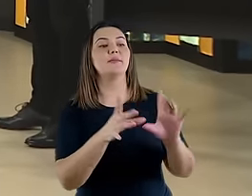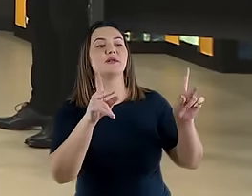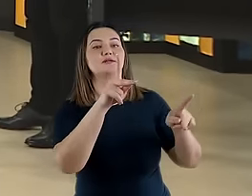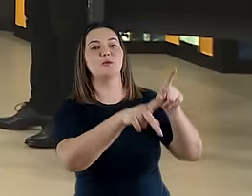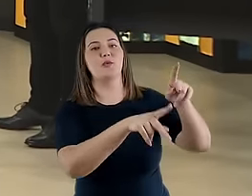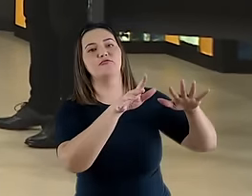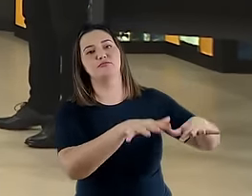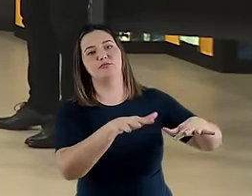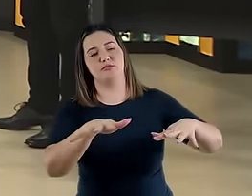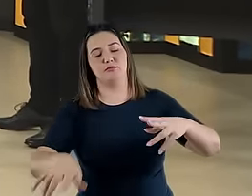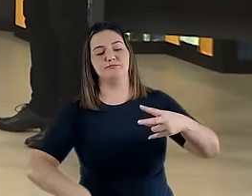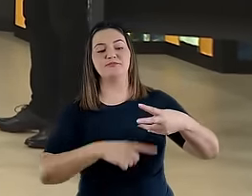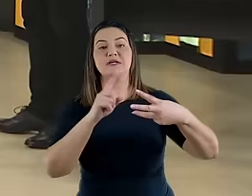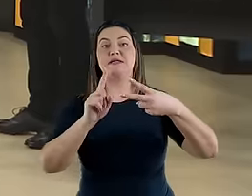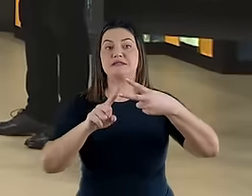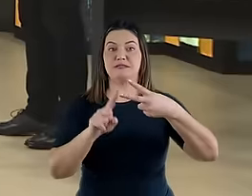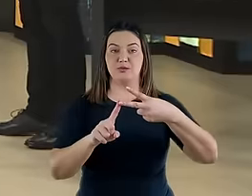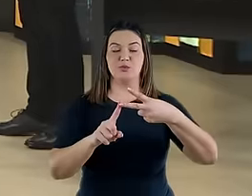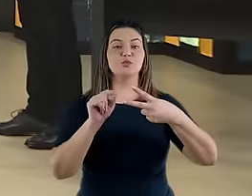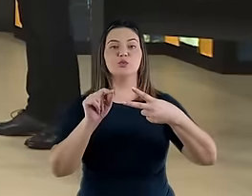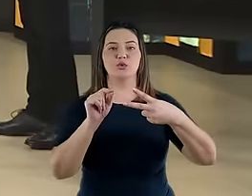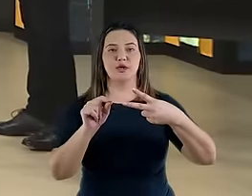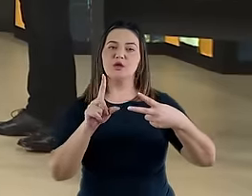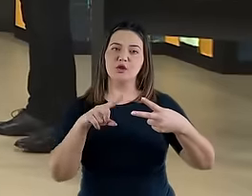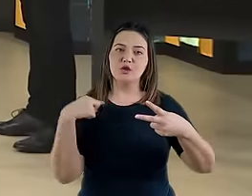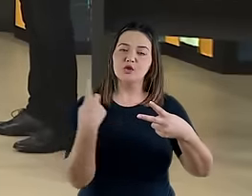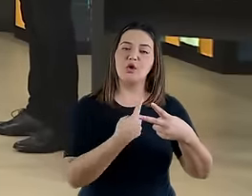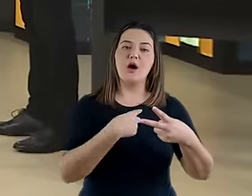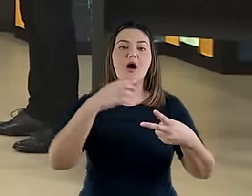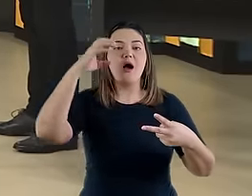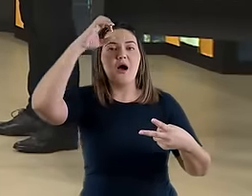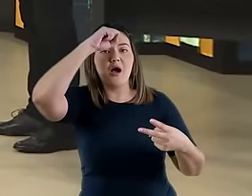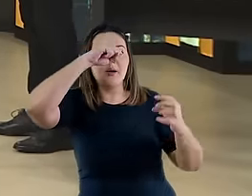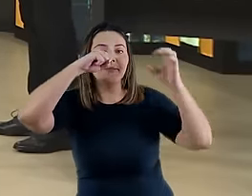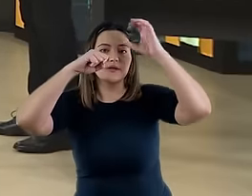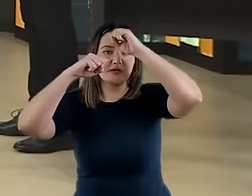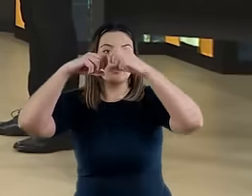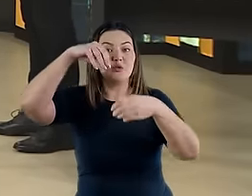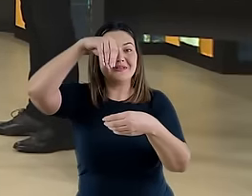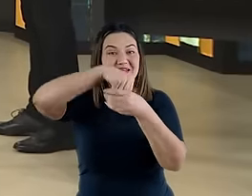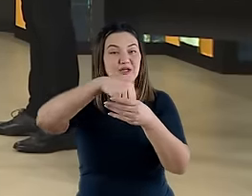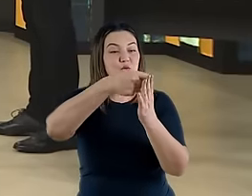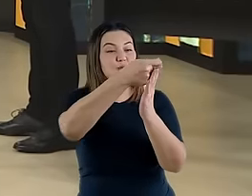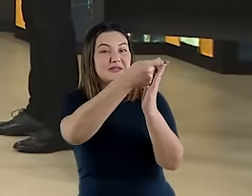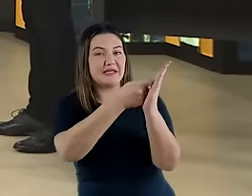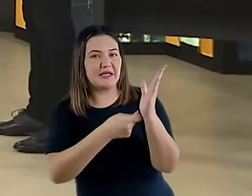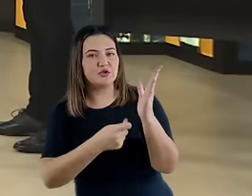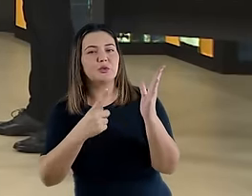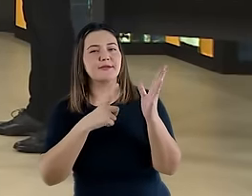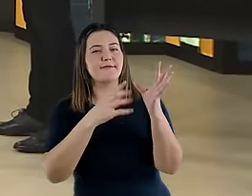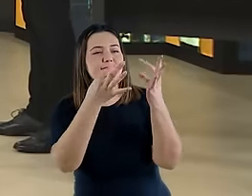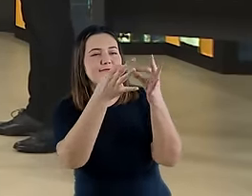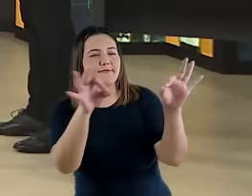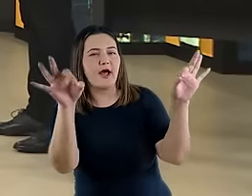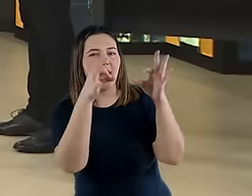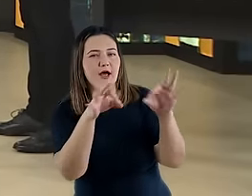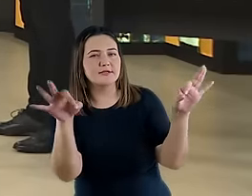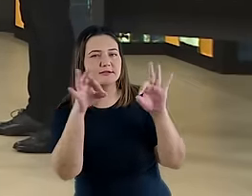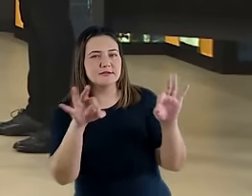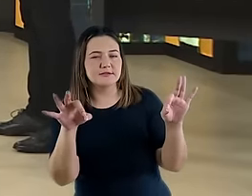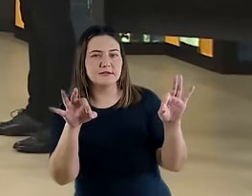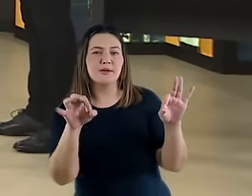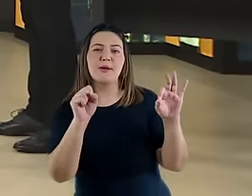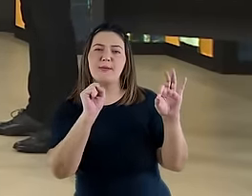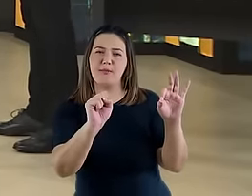diretriz muito importante. Em segundo lugar, nós também aprendemos que, dentro do texto, há várias frases específicas que podem